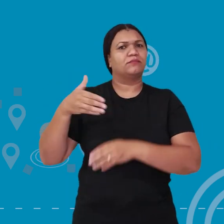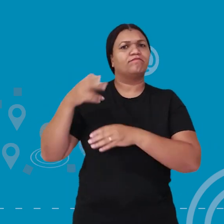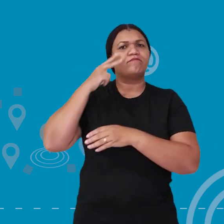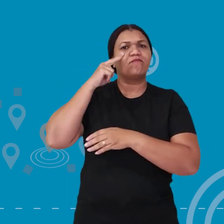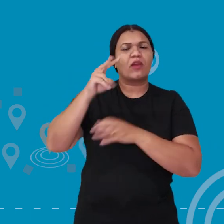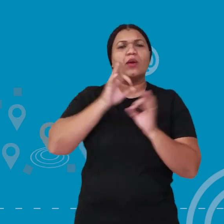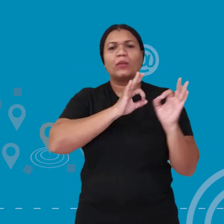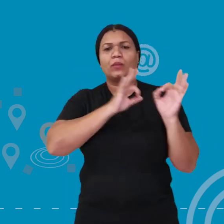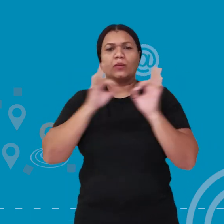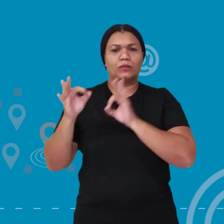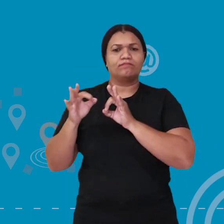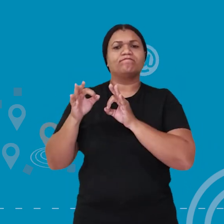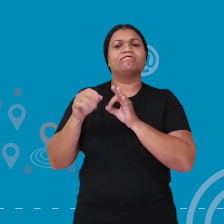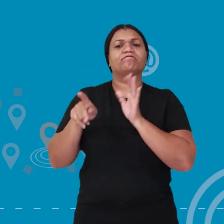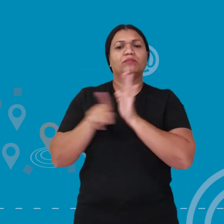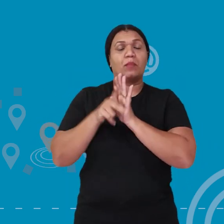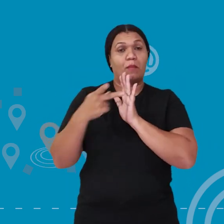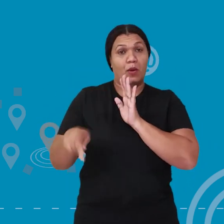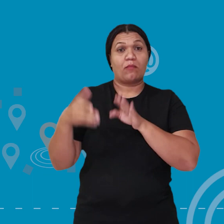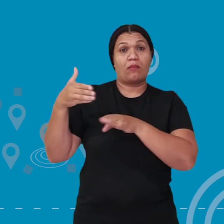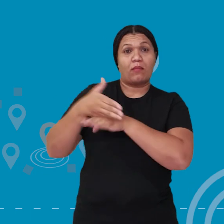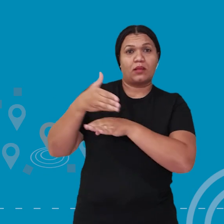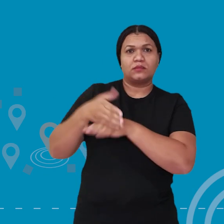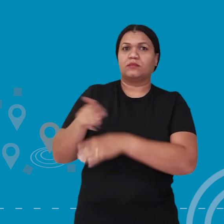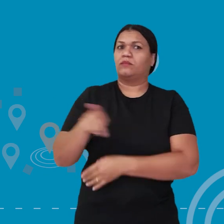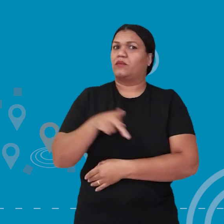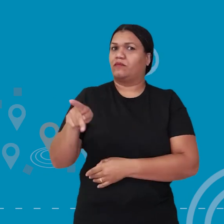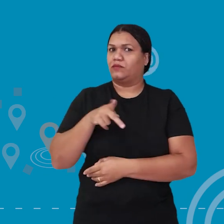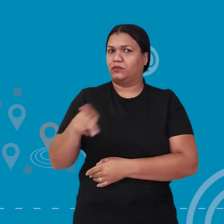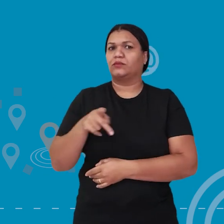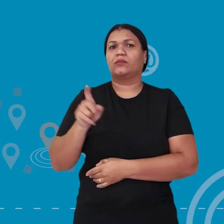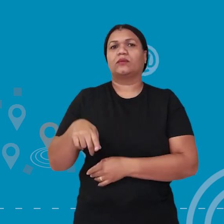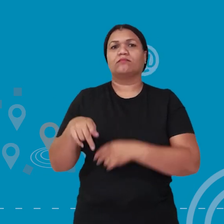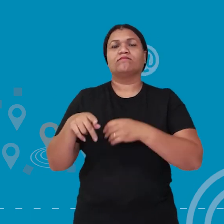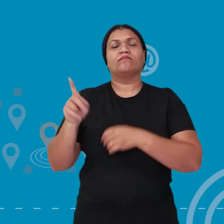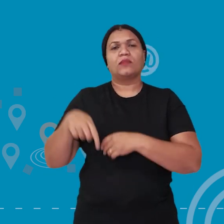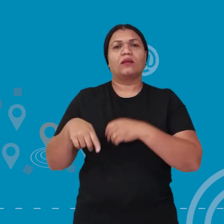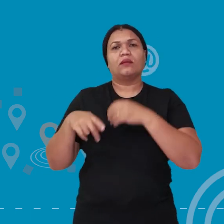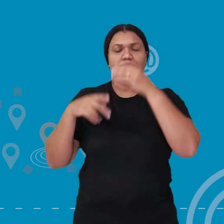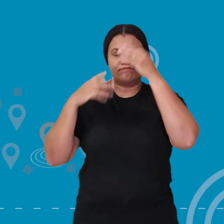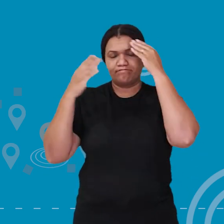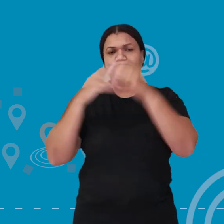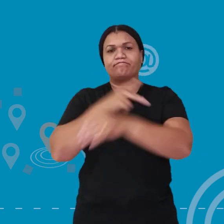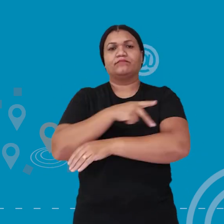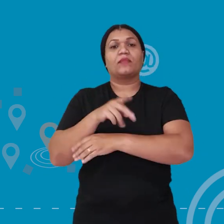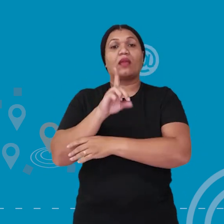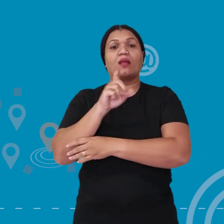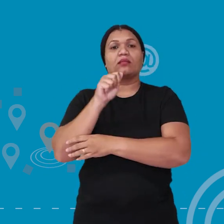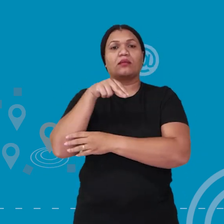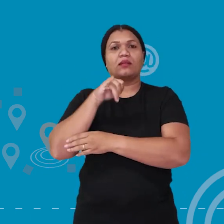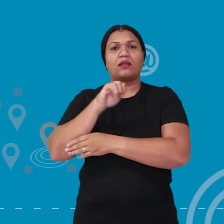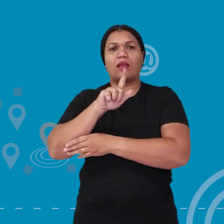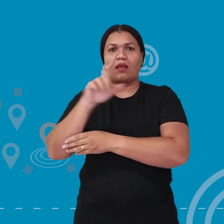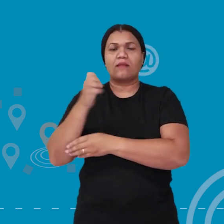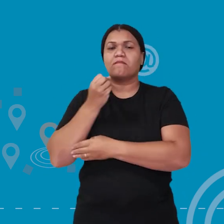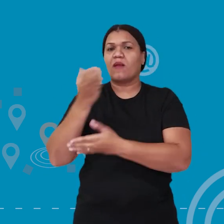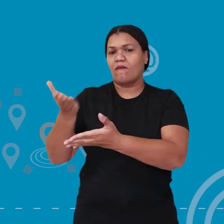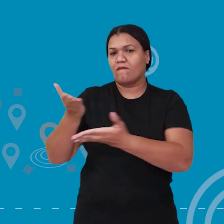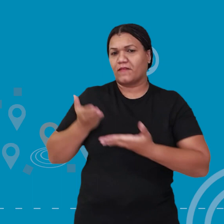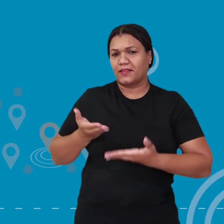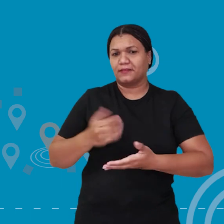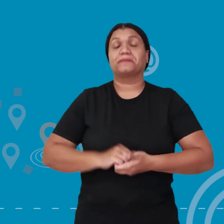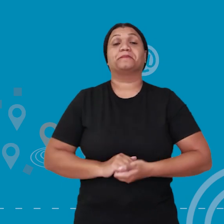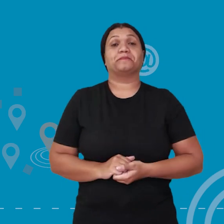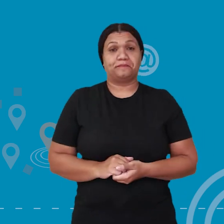participa do Informando de hoje a professora e neuropedagoga Daniele Assis. Seja muito bem